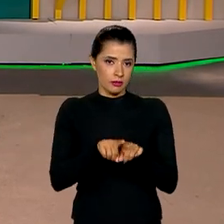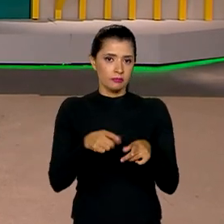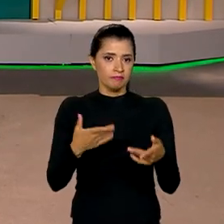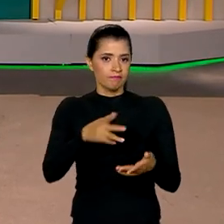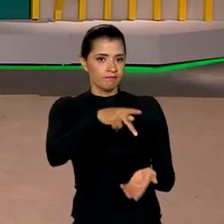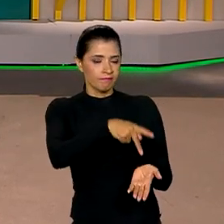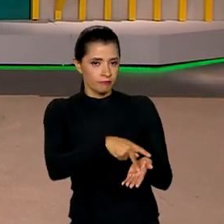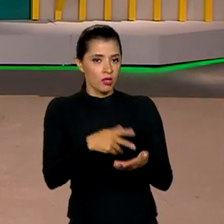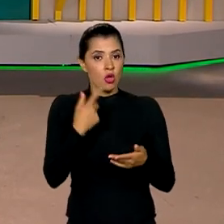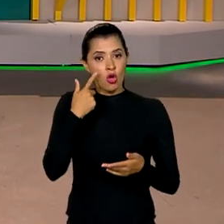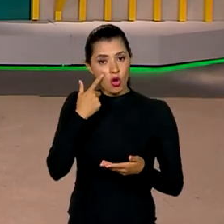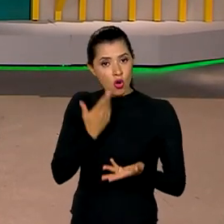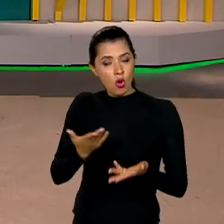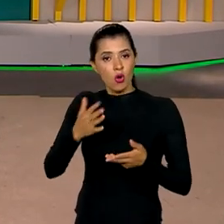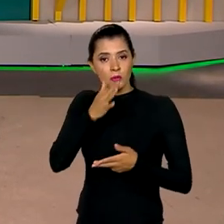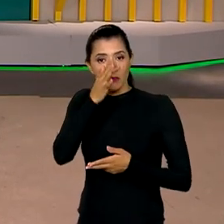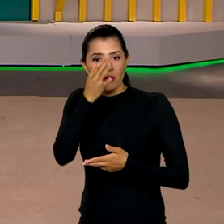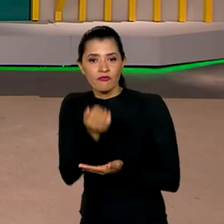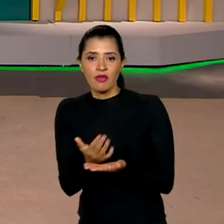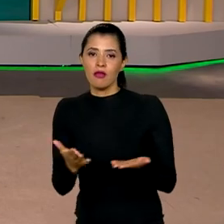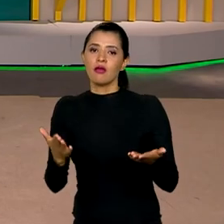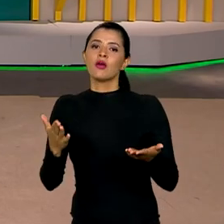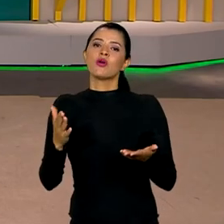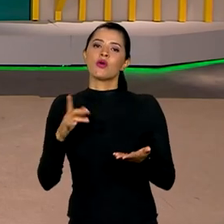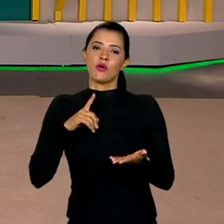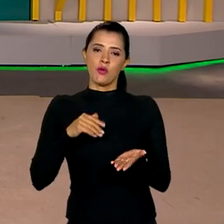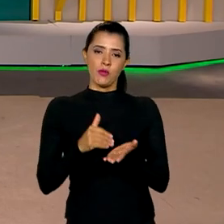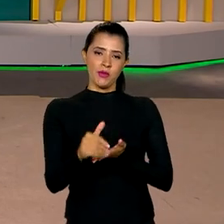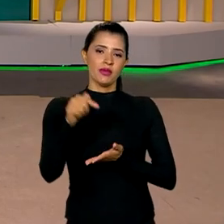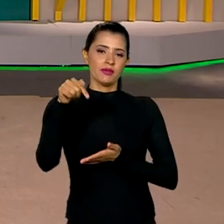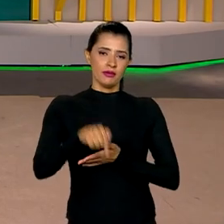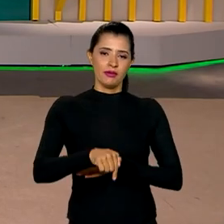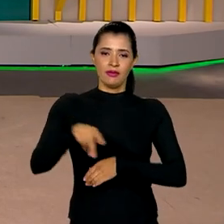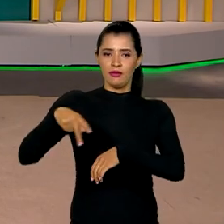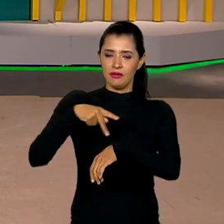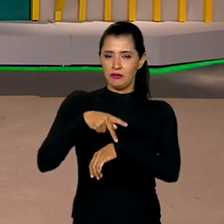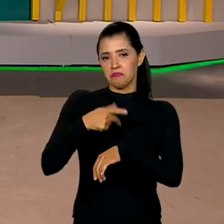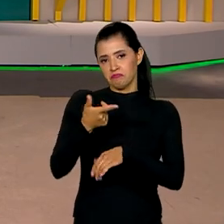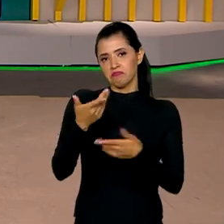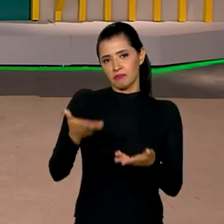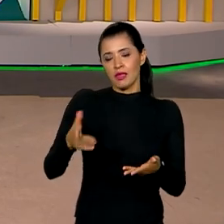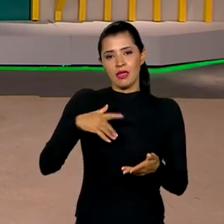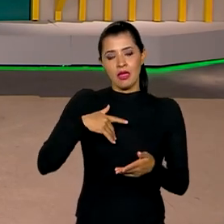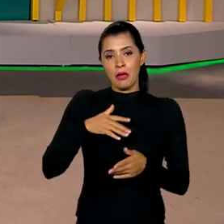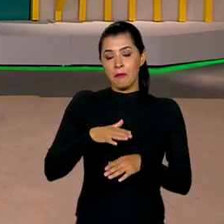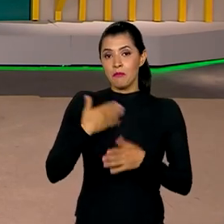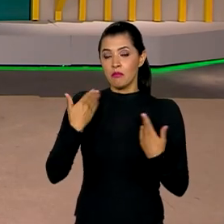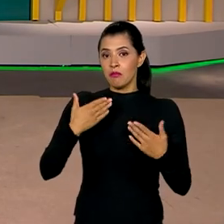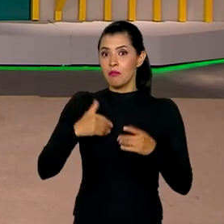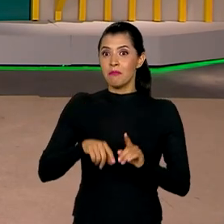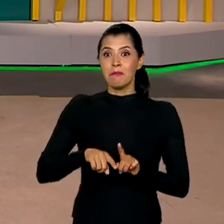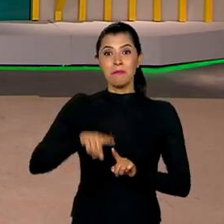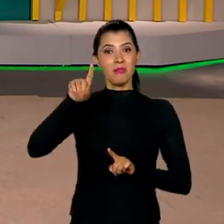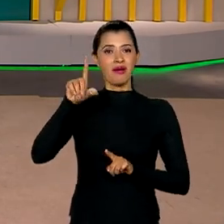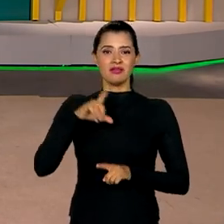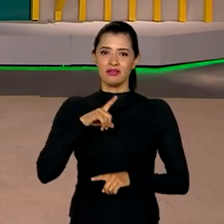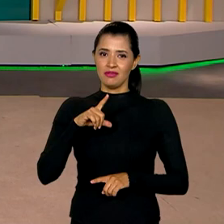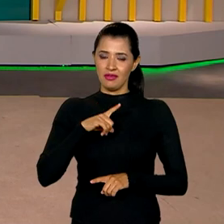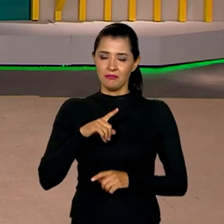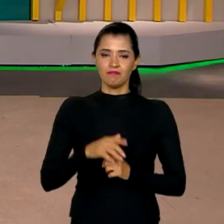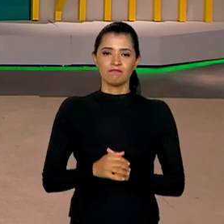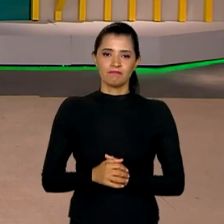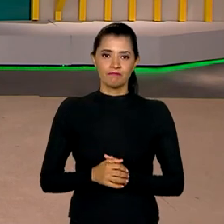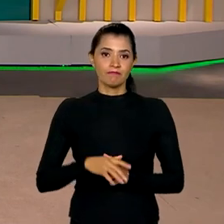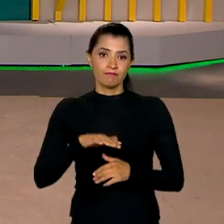verdade. E olha que a primavera começa no país, que geralmente é a estação mais quente do ano. Pois é, o